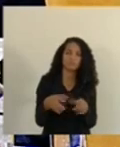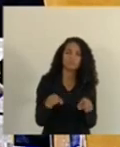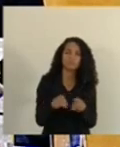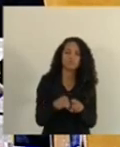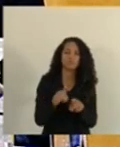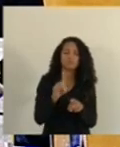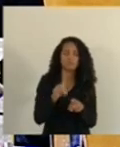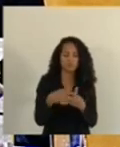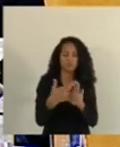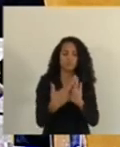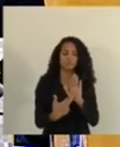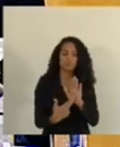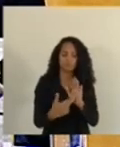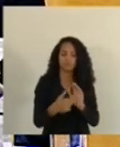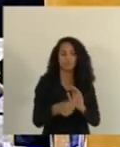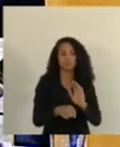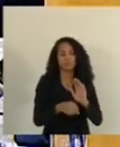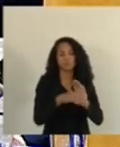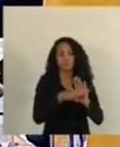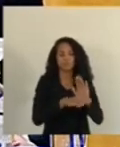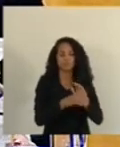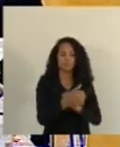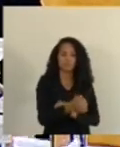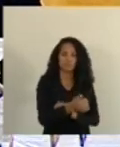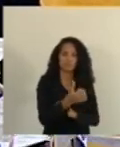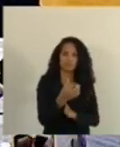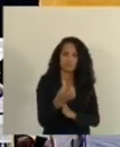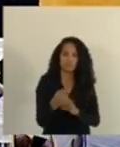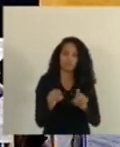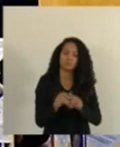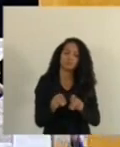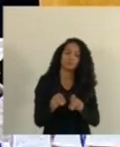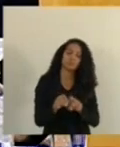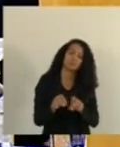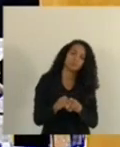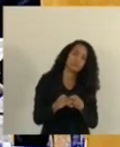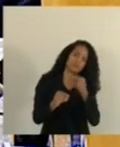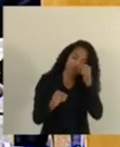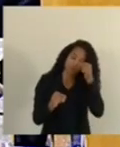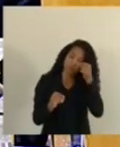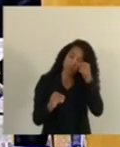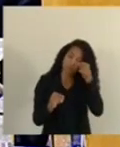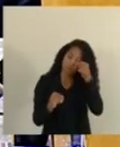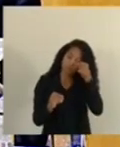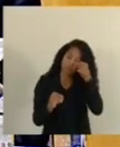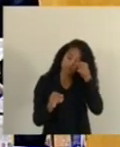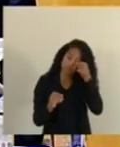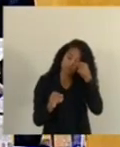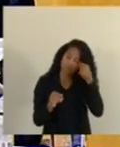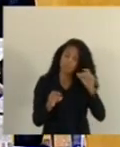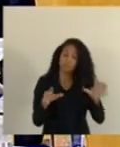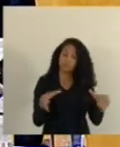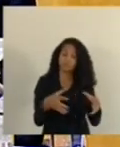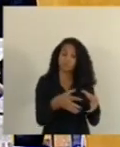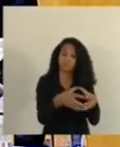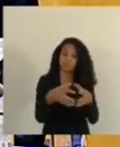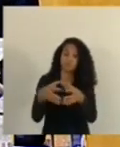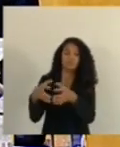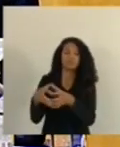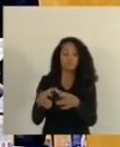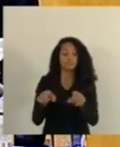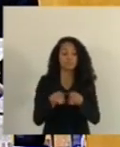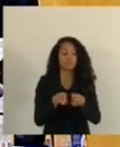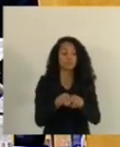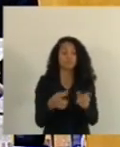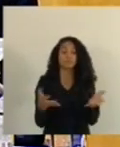regimental. Décimo sexto item da pauta, também os Pareceres das diversas comissões, que eu também, nesse momento,